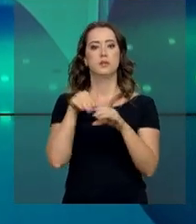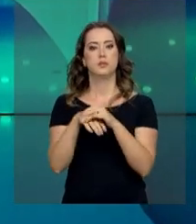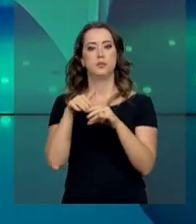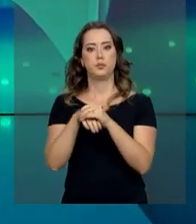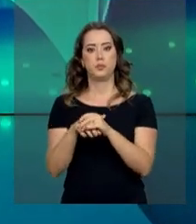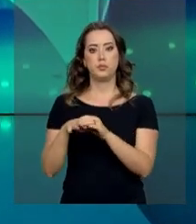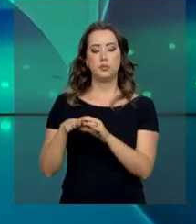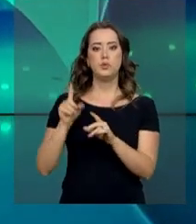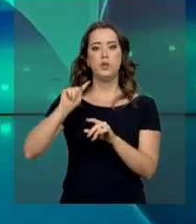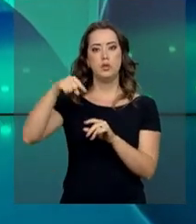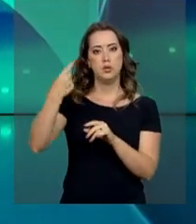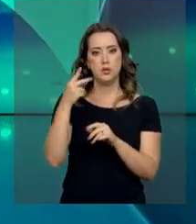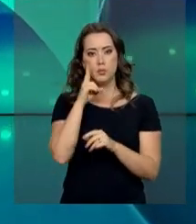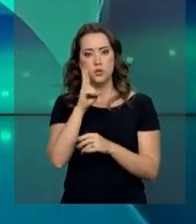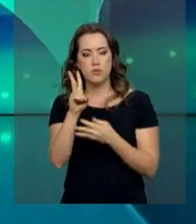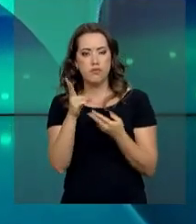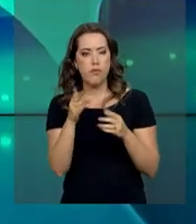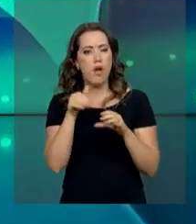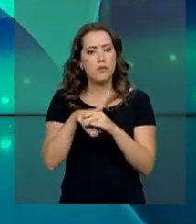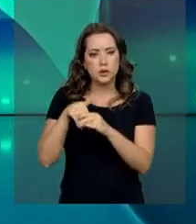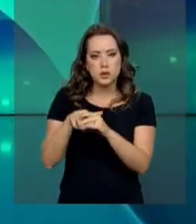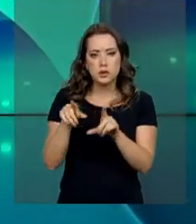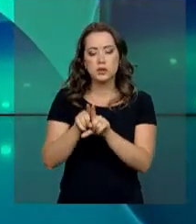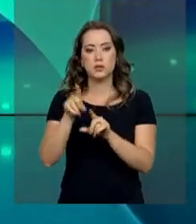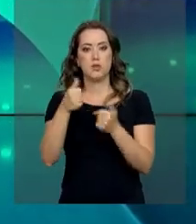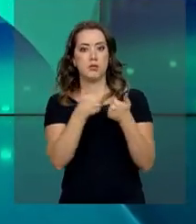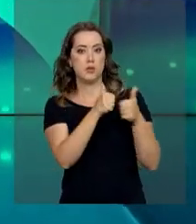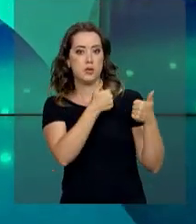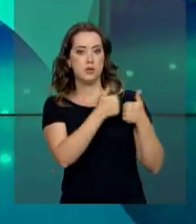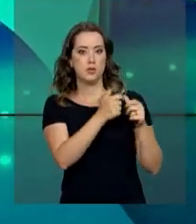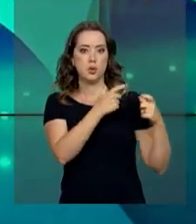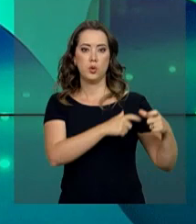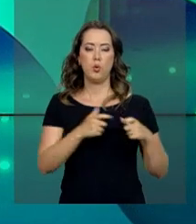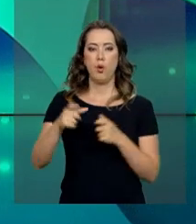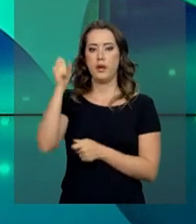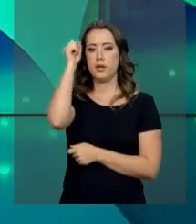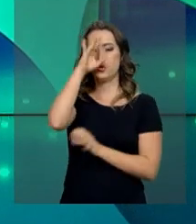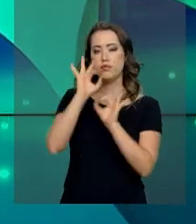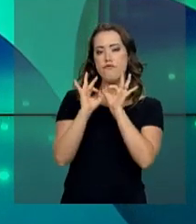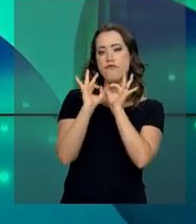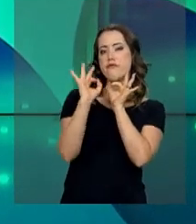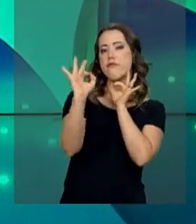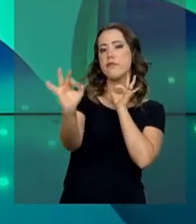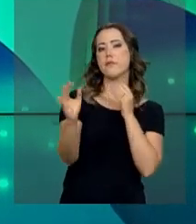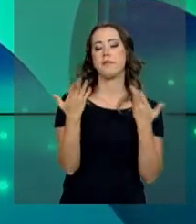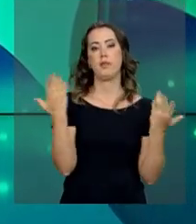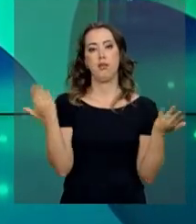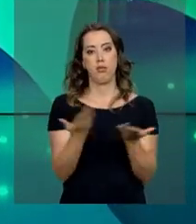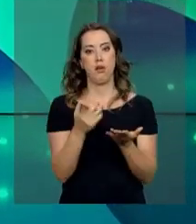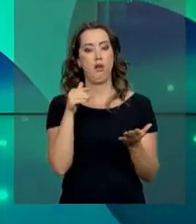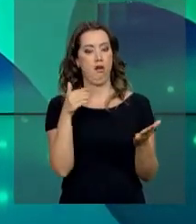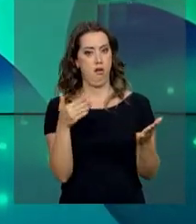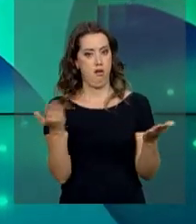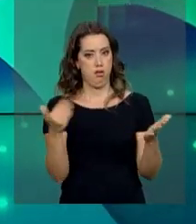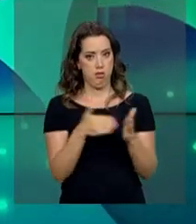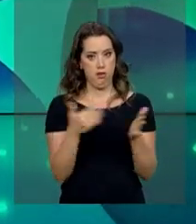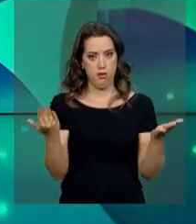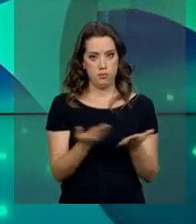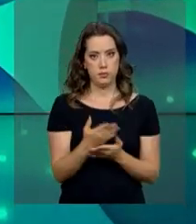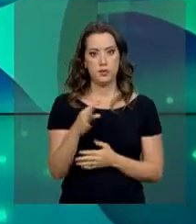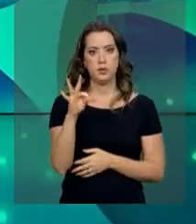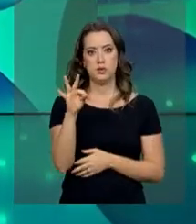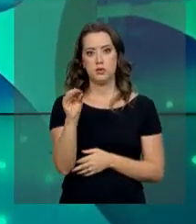garantia da votação e apuração e também o apoio logístico em regiões de difícil acesso. Até o momento, o Tribunal Superior